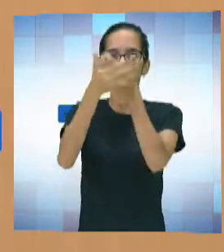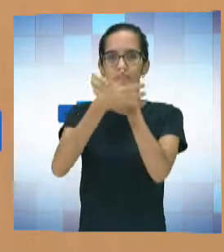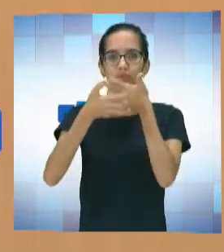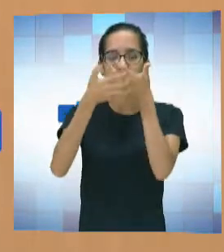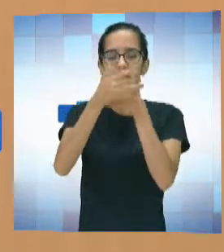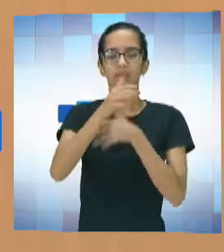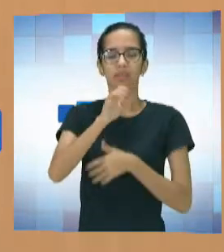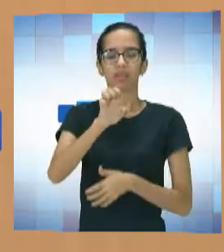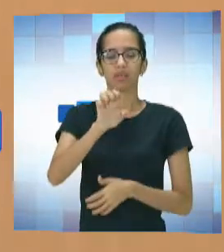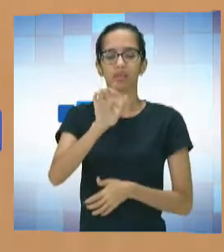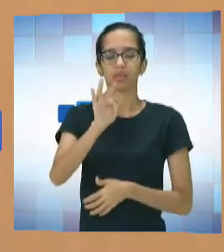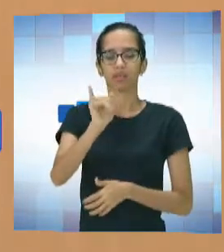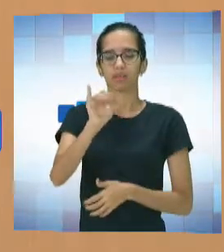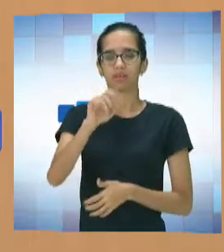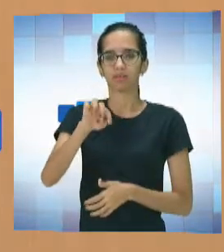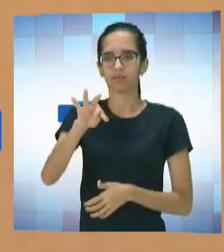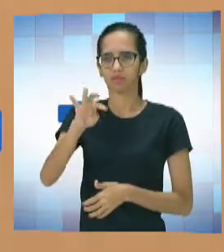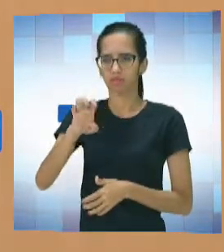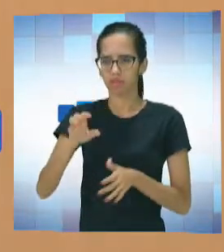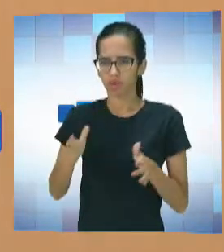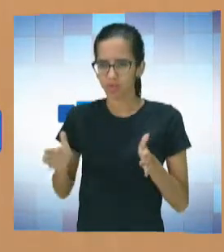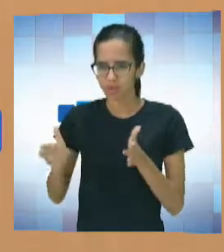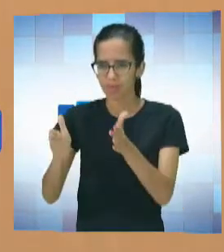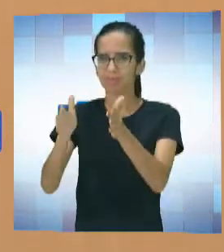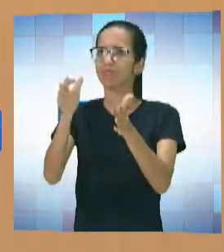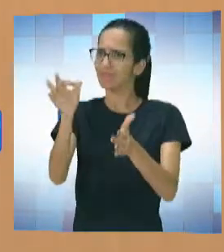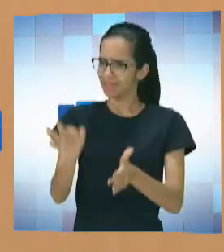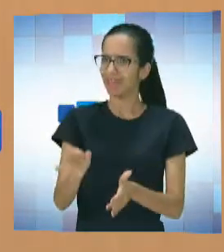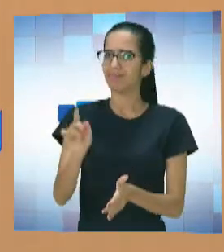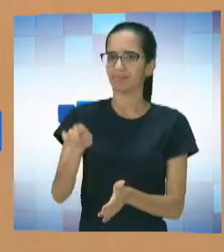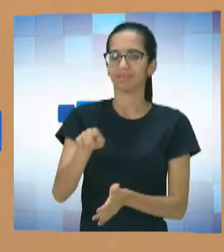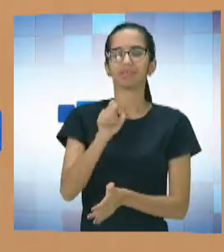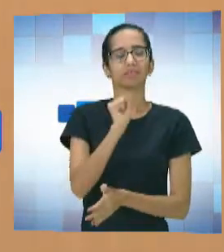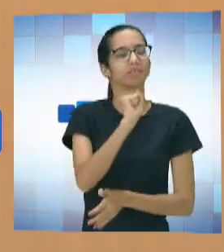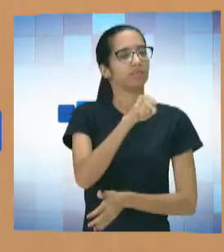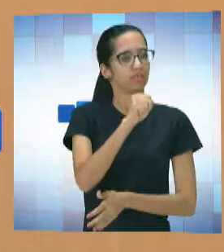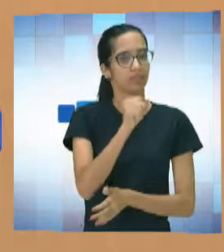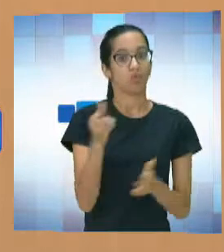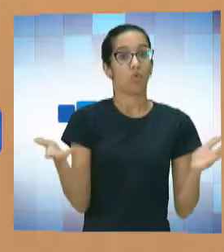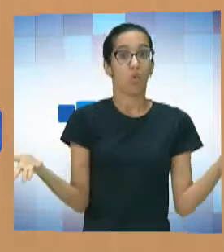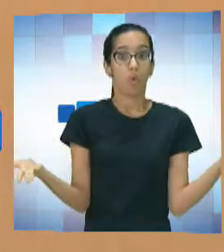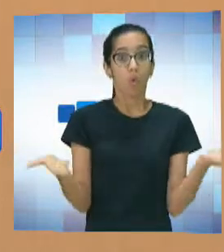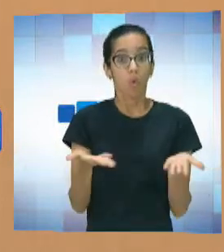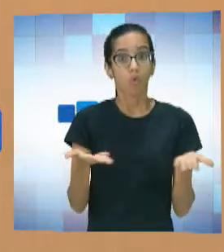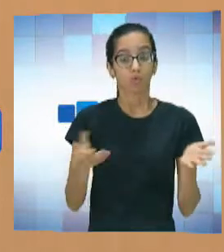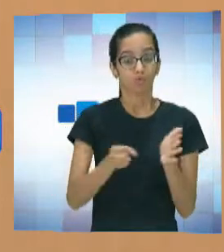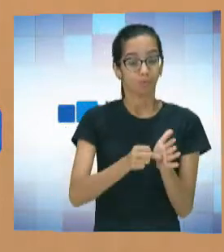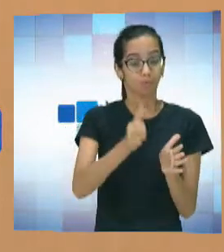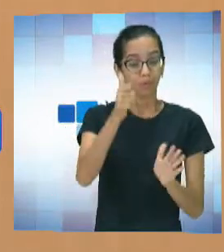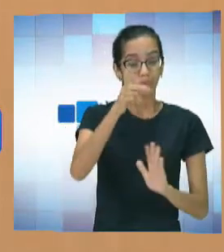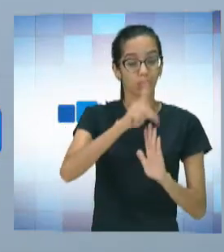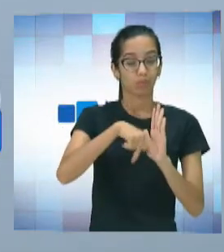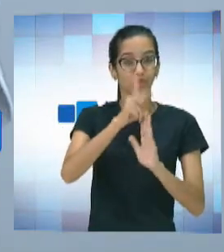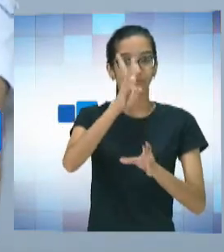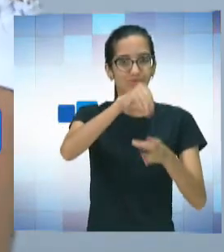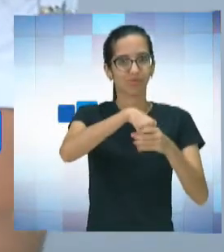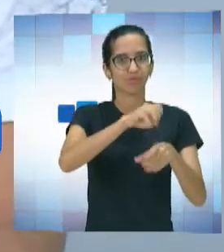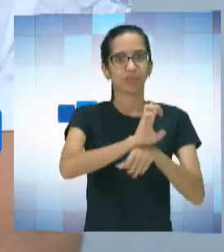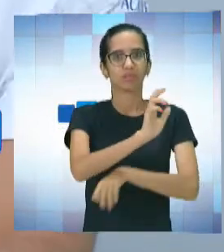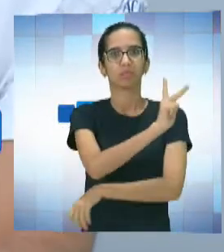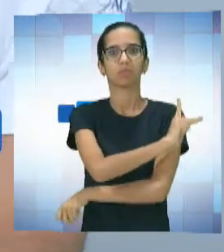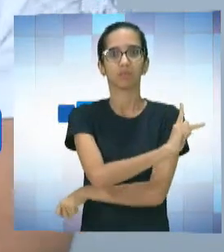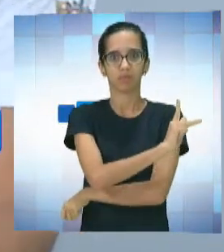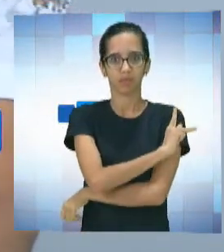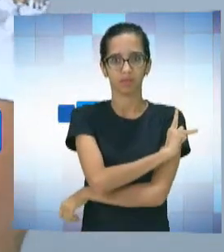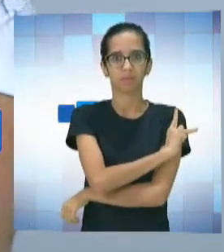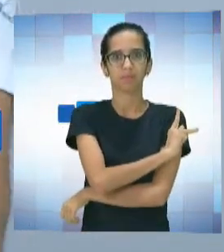num caminho correto, né, professor? Sim, sim. Nós somos hoje, graças a Deus, o primeiro projeto dentro do estado do Piauí, né?